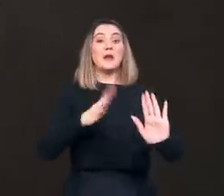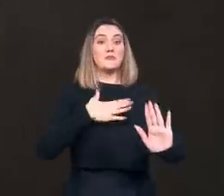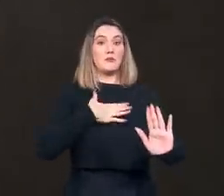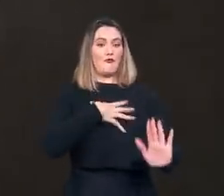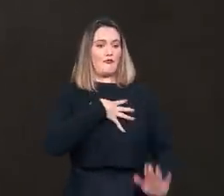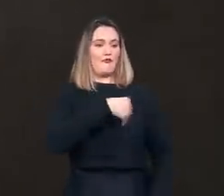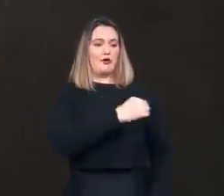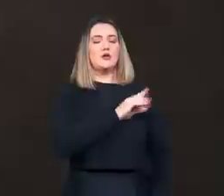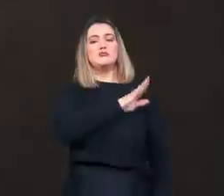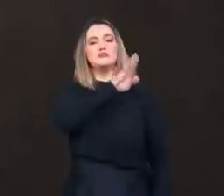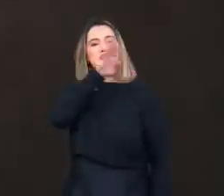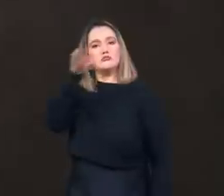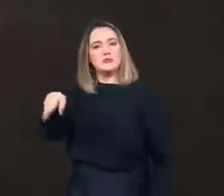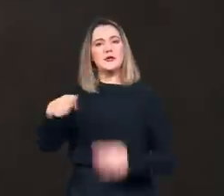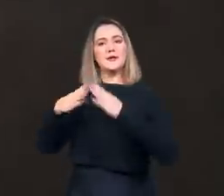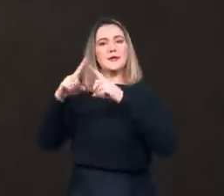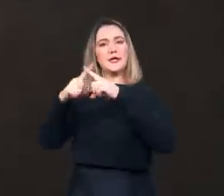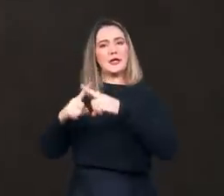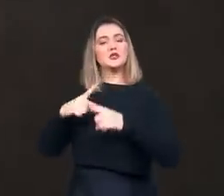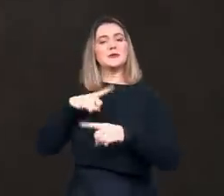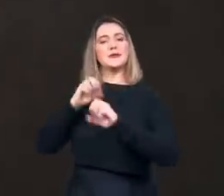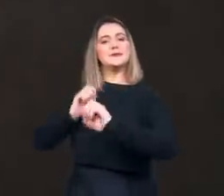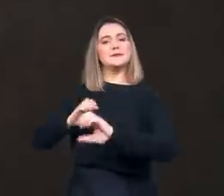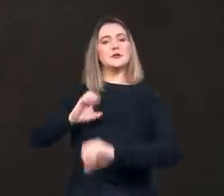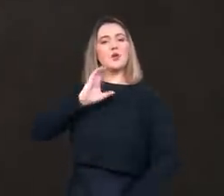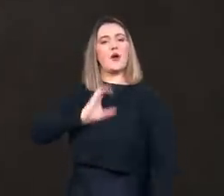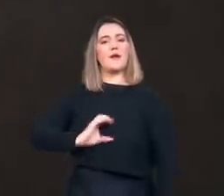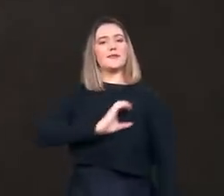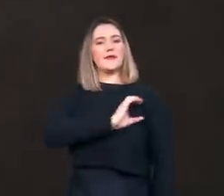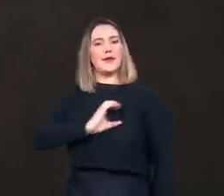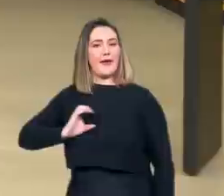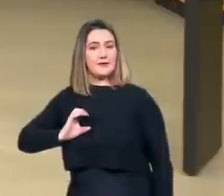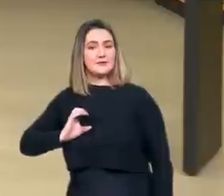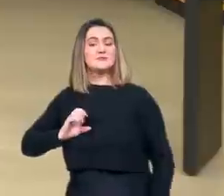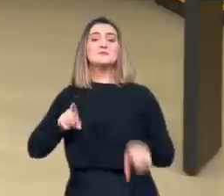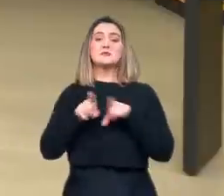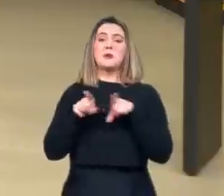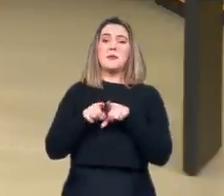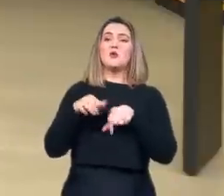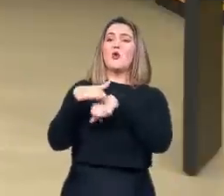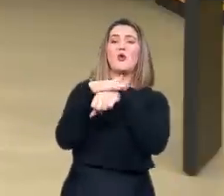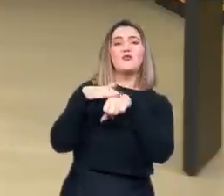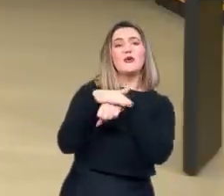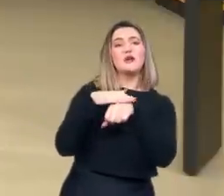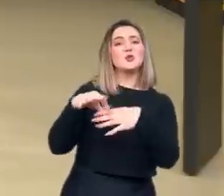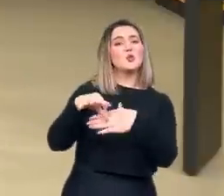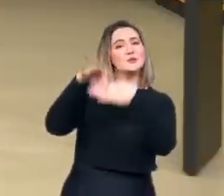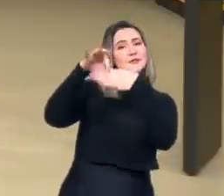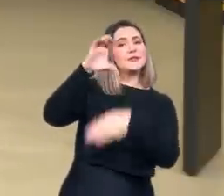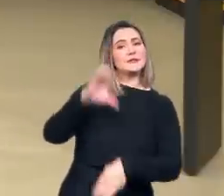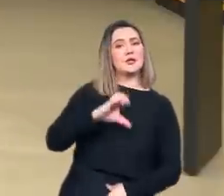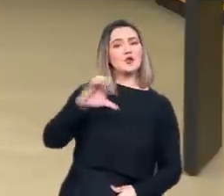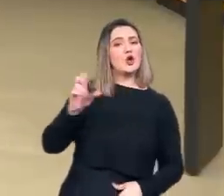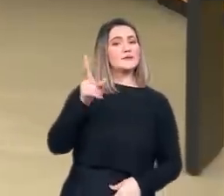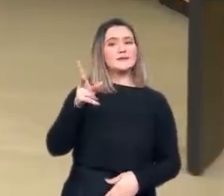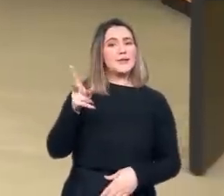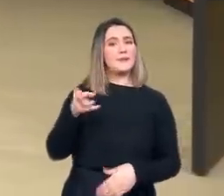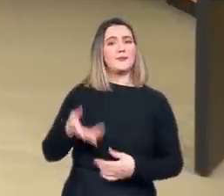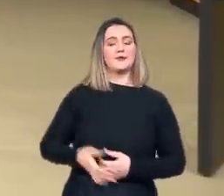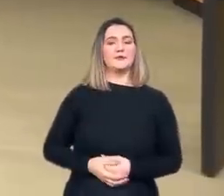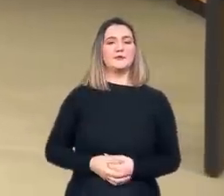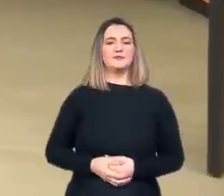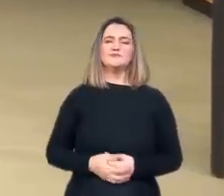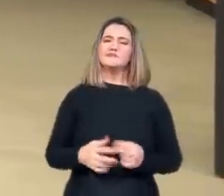e tenho as minhas discussões com os sacerdotes do meu bairro. Barea, inclusive, faz parte do atual movimento